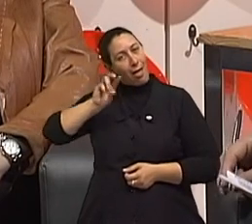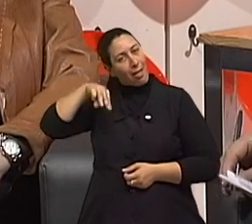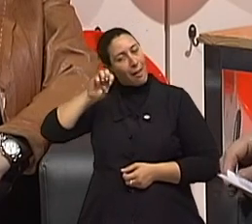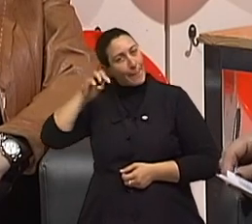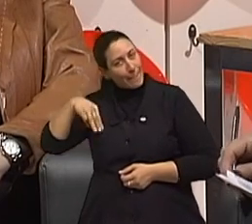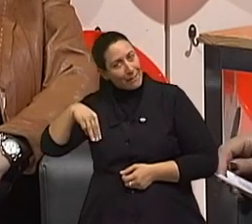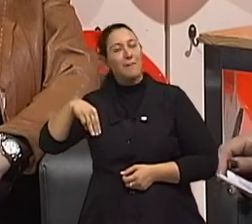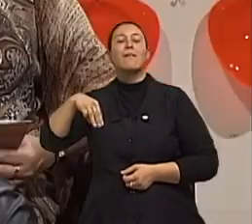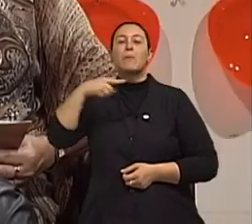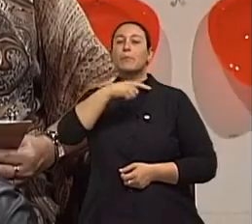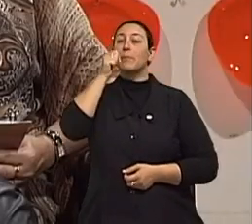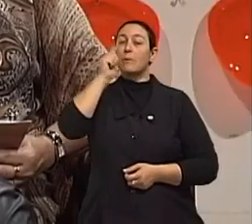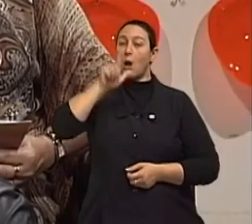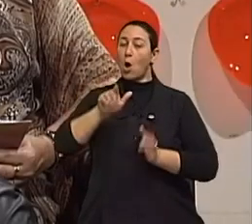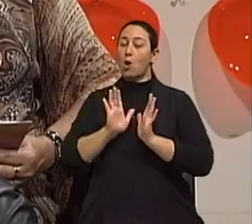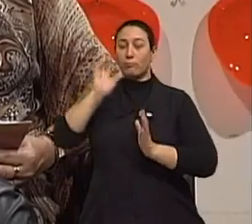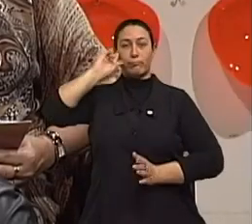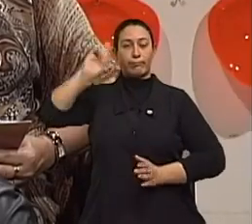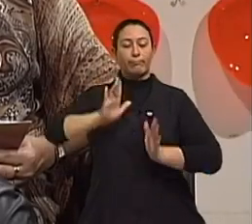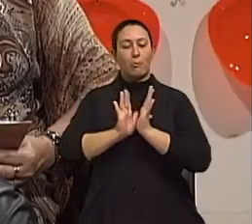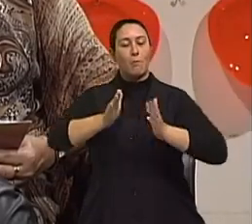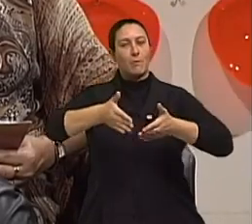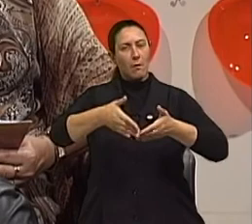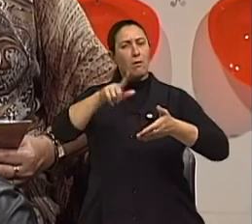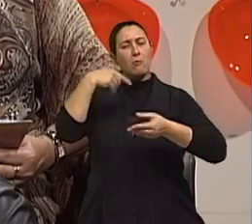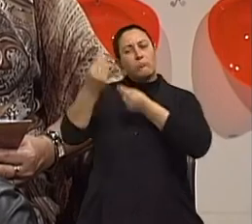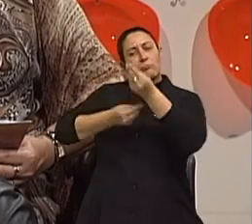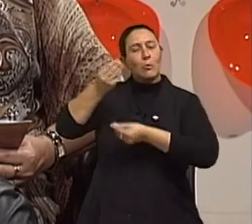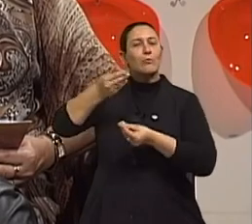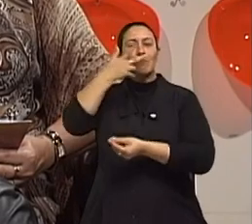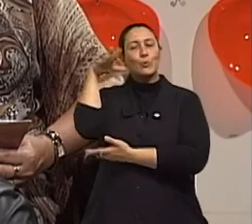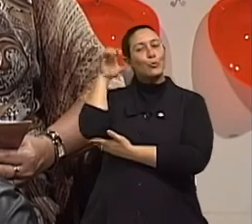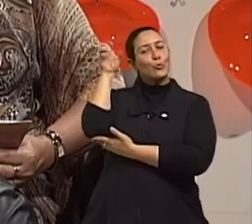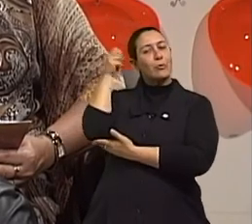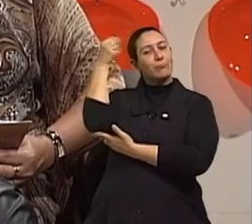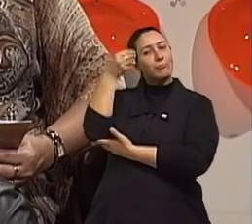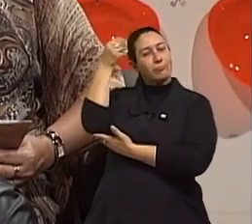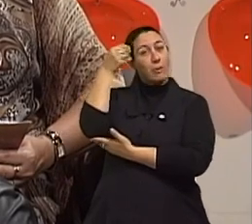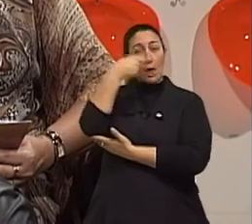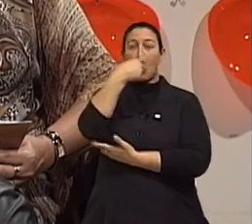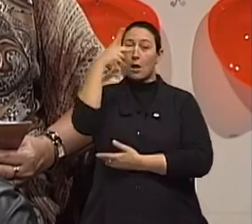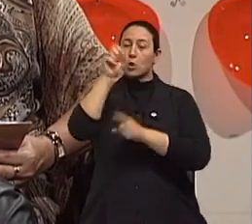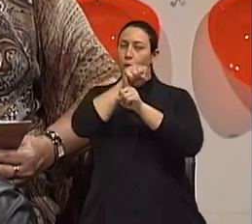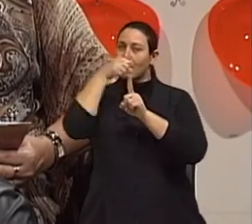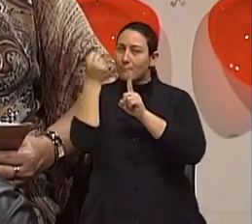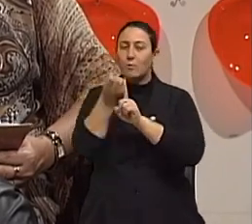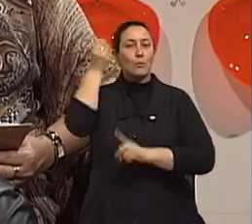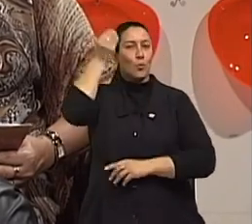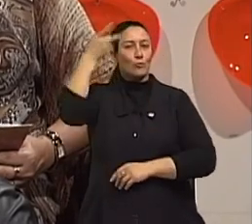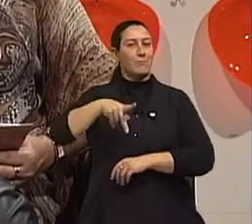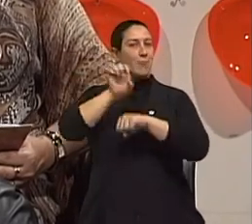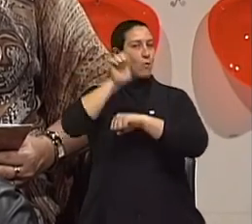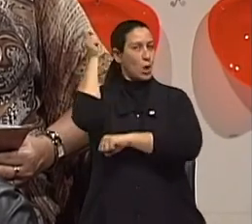coordenadora do Comitê Exercitando a Escuta Psicanalítica da Sociedade de Psicologia do Estado do Rio Grande do